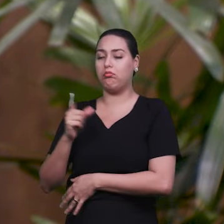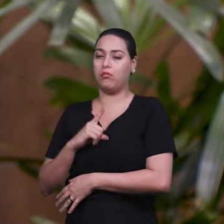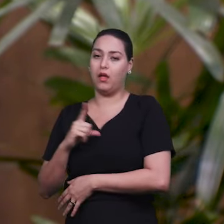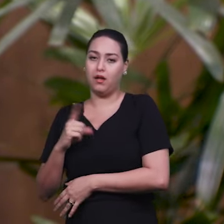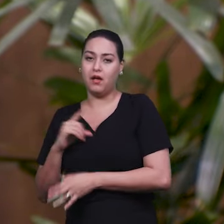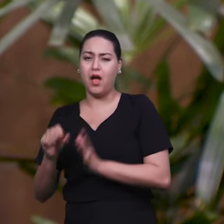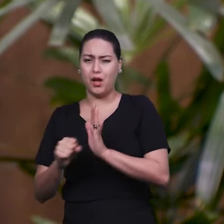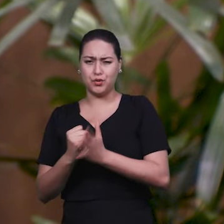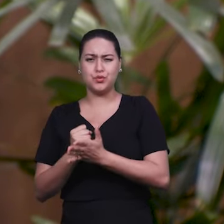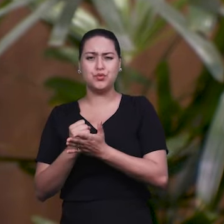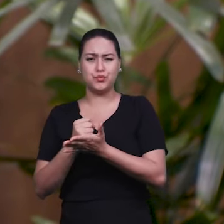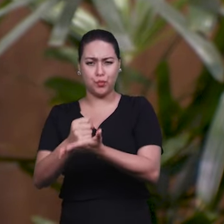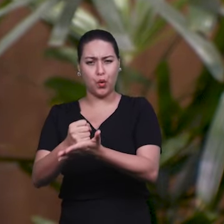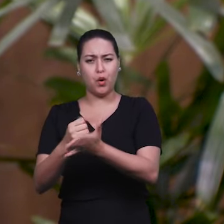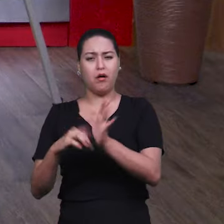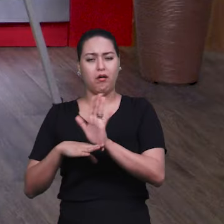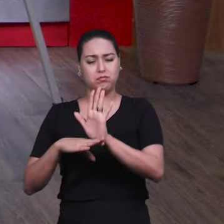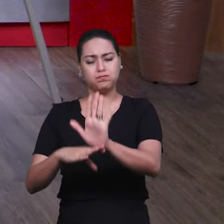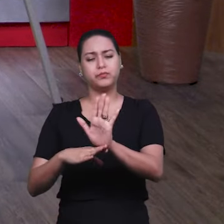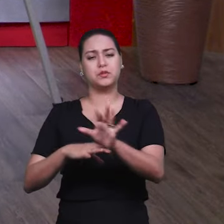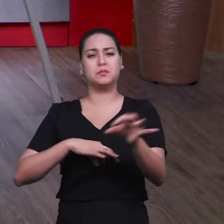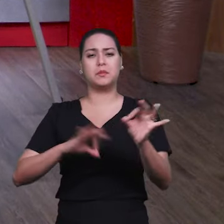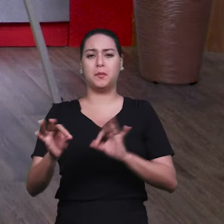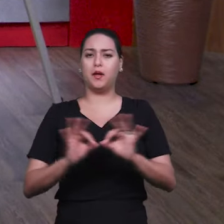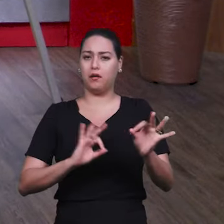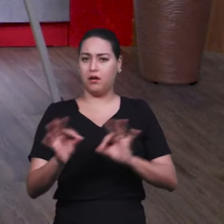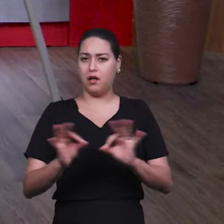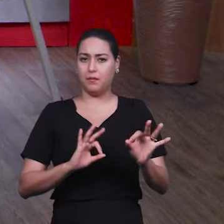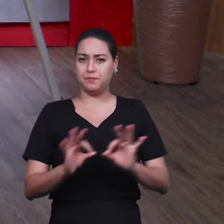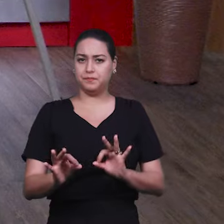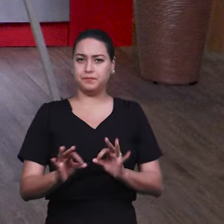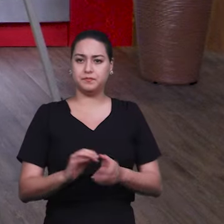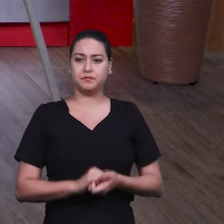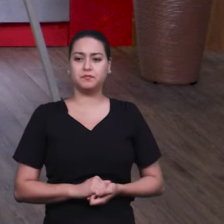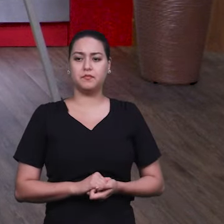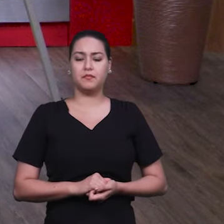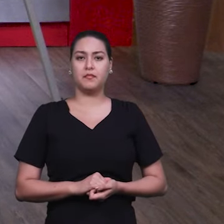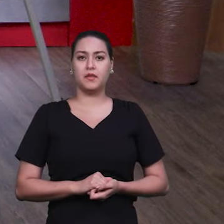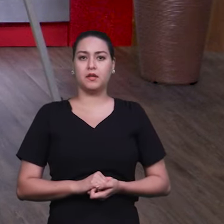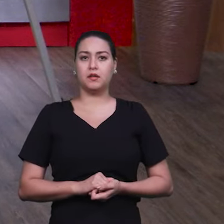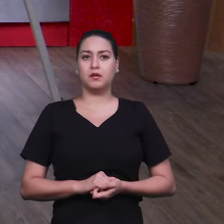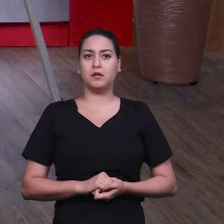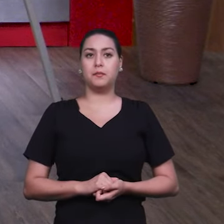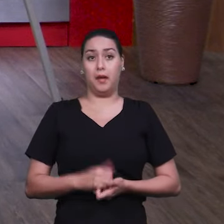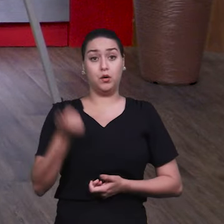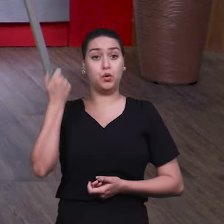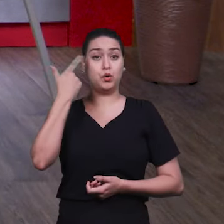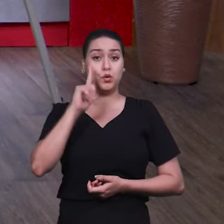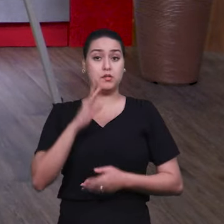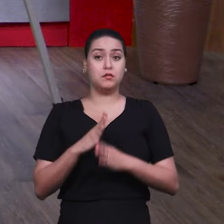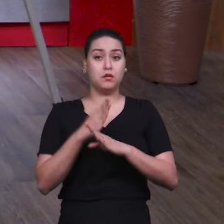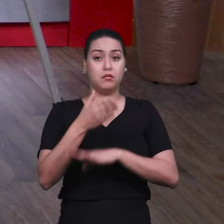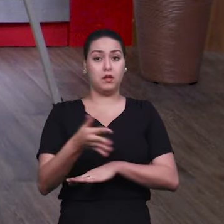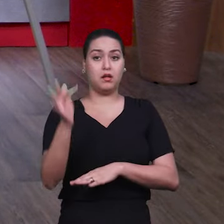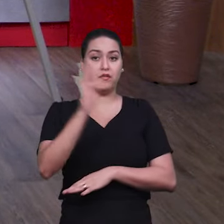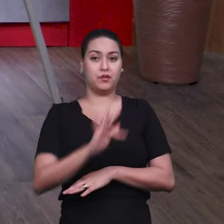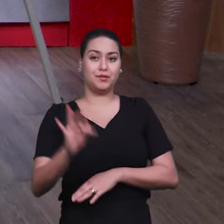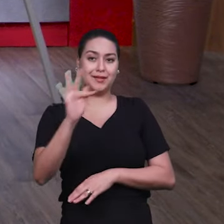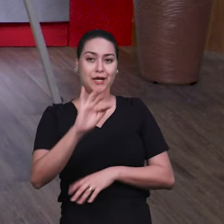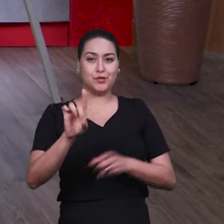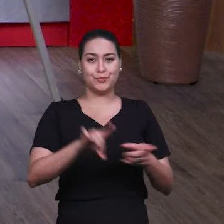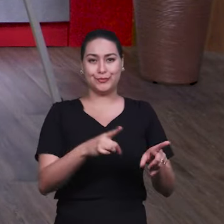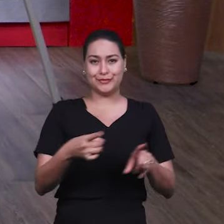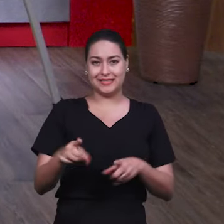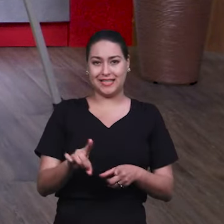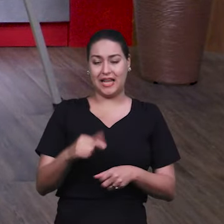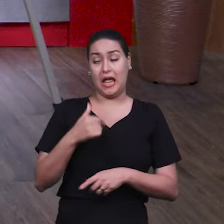a pessoa para essa entrada na faculdade de música. Eu, quando eu entrei,